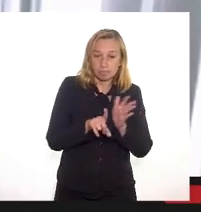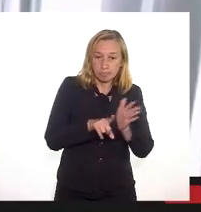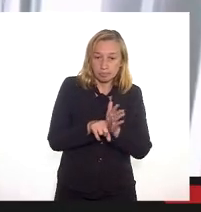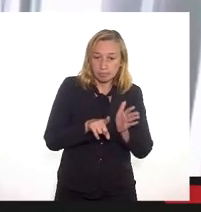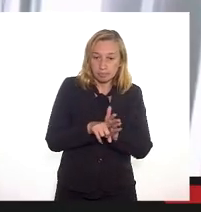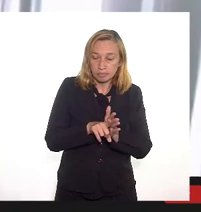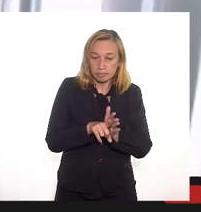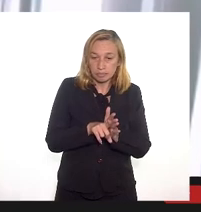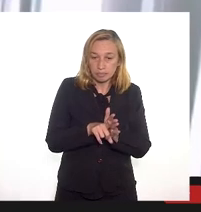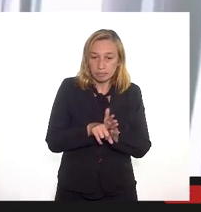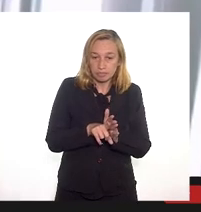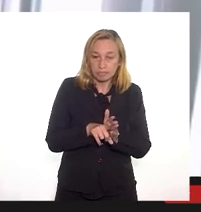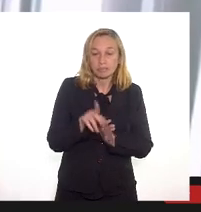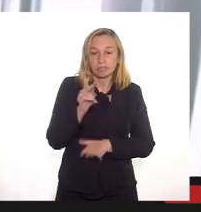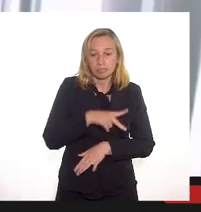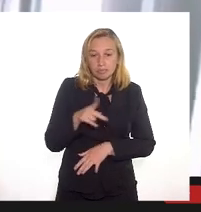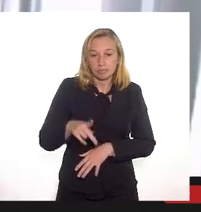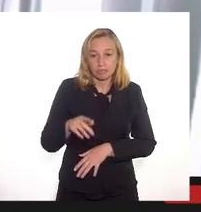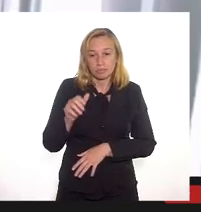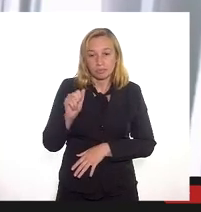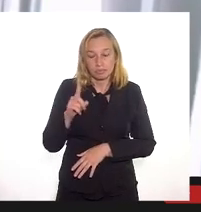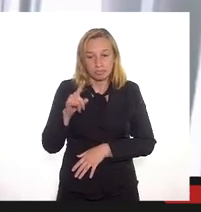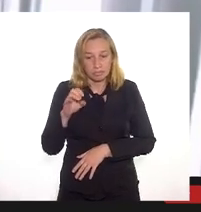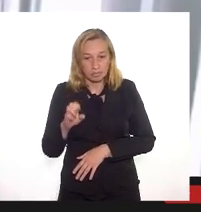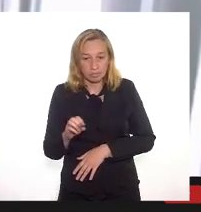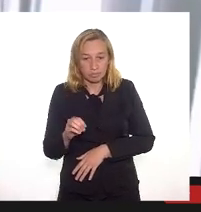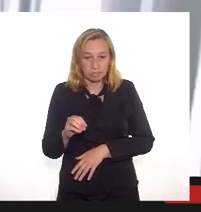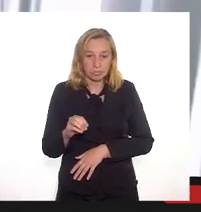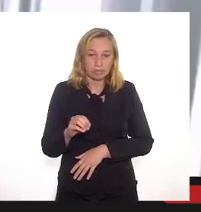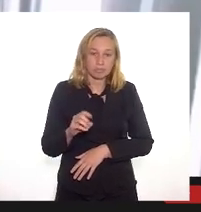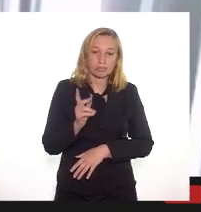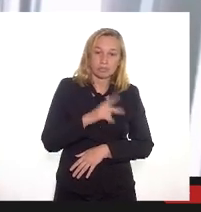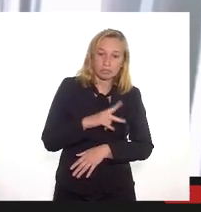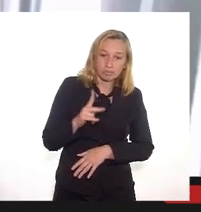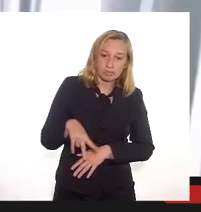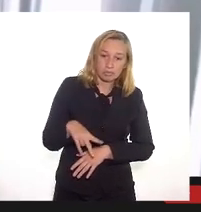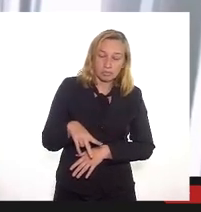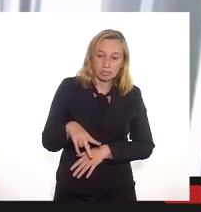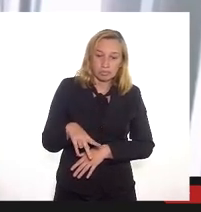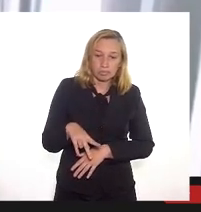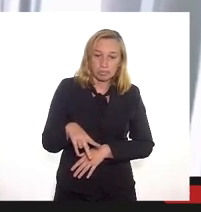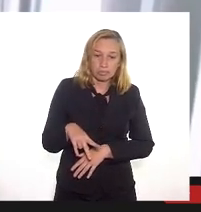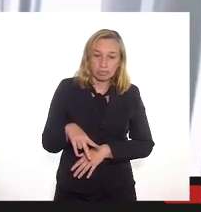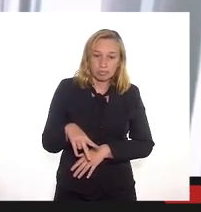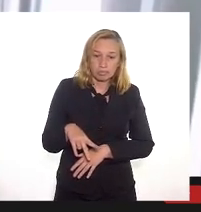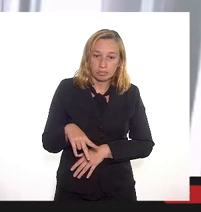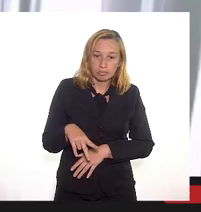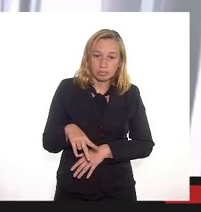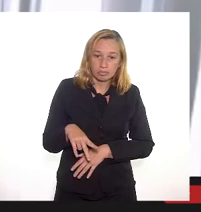ao professor Adacto ao professor ao professor